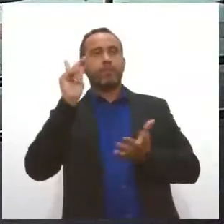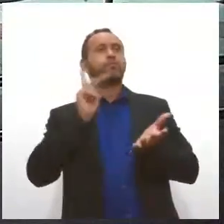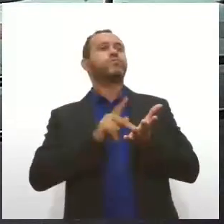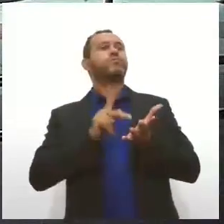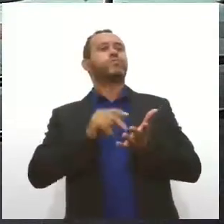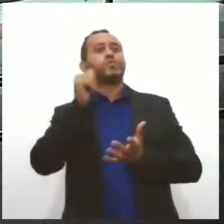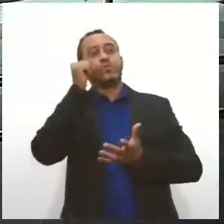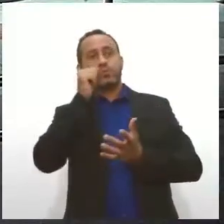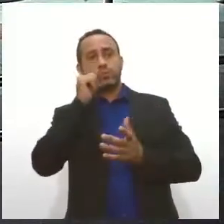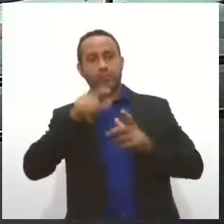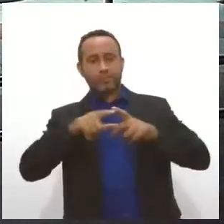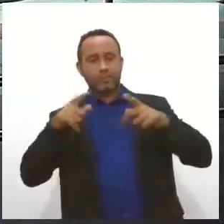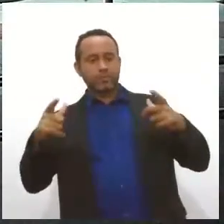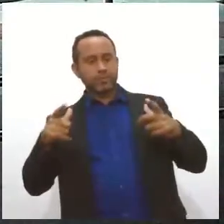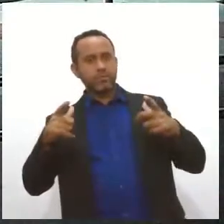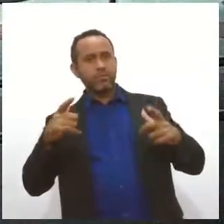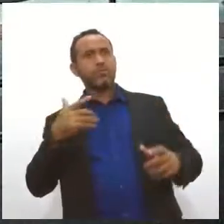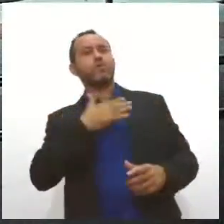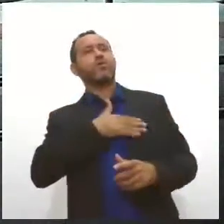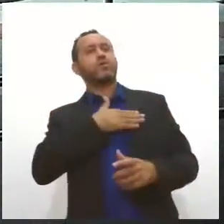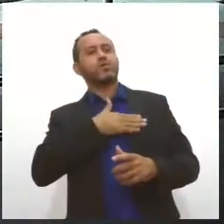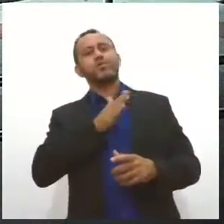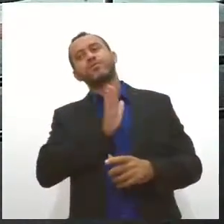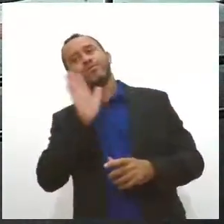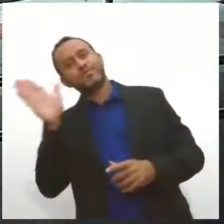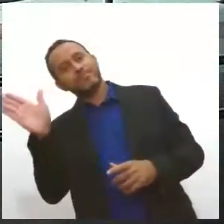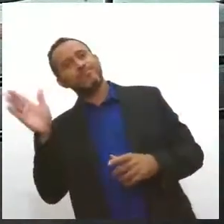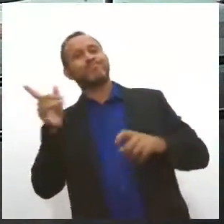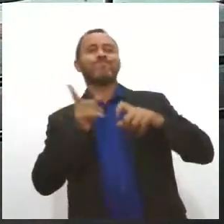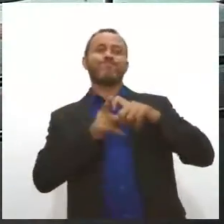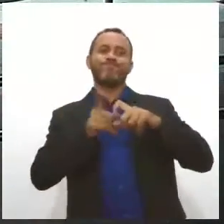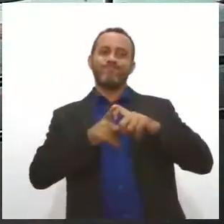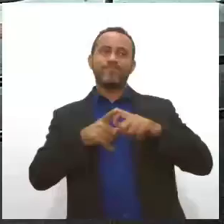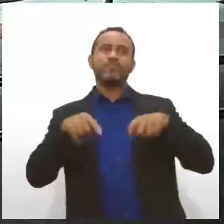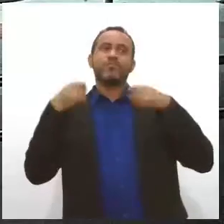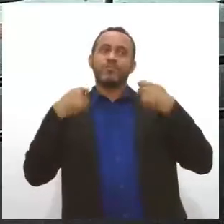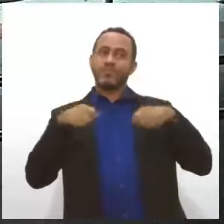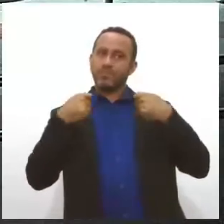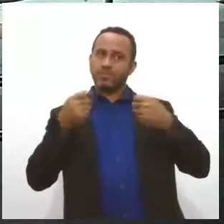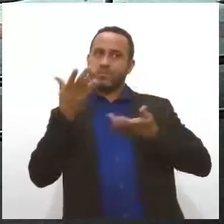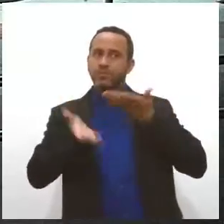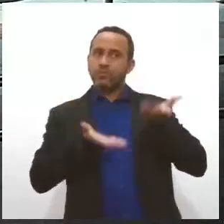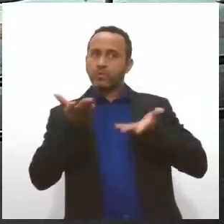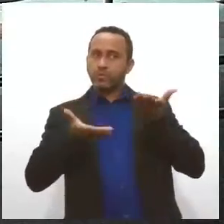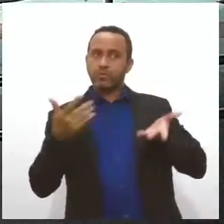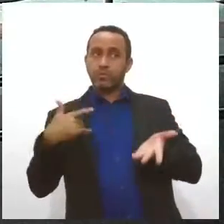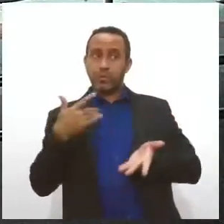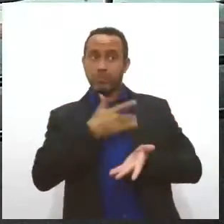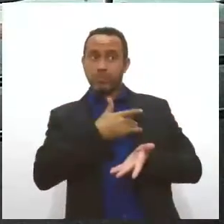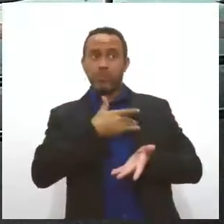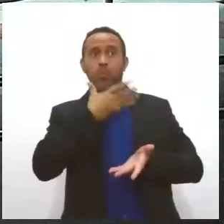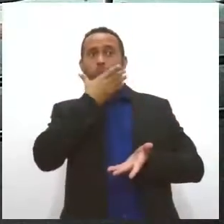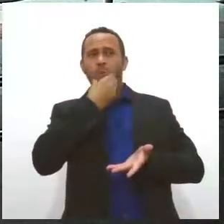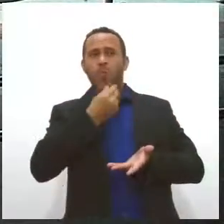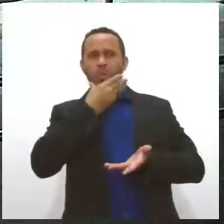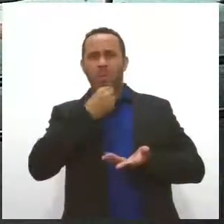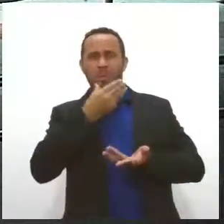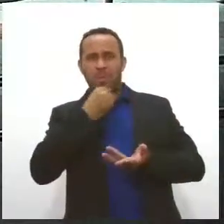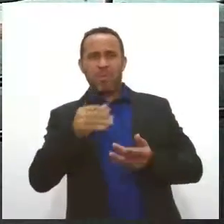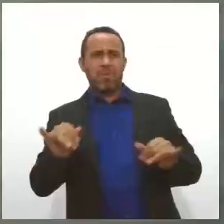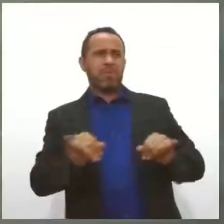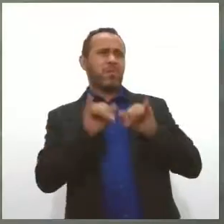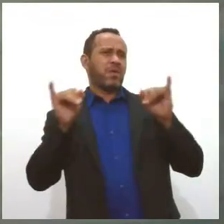gostamos mais de estar mais afinadinhas com a saúde, mas os homens têm essa resistência aí, é